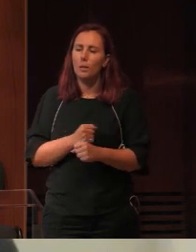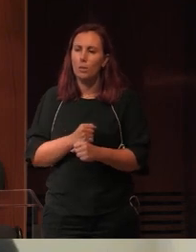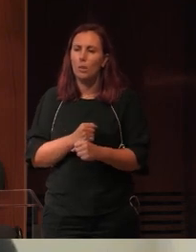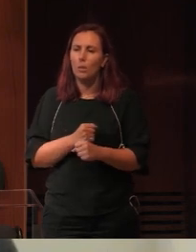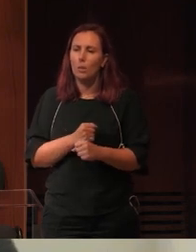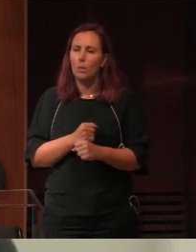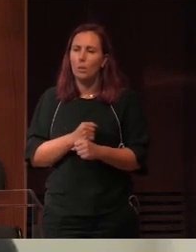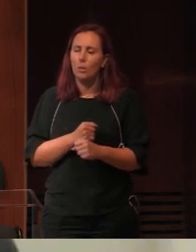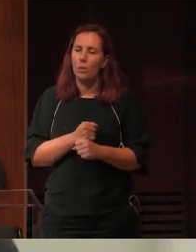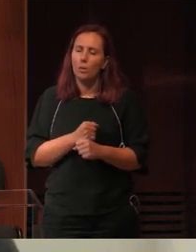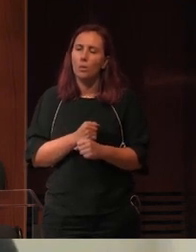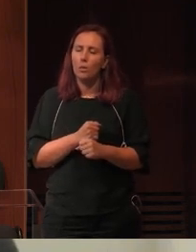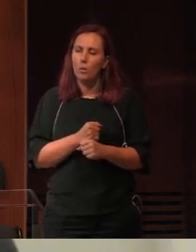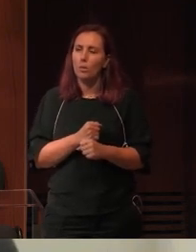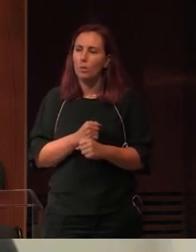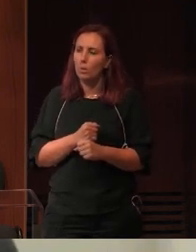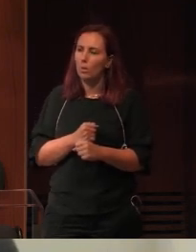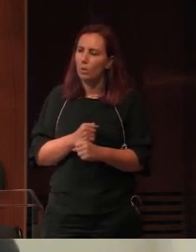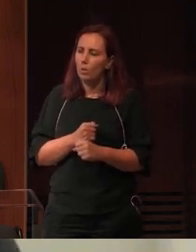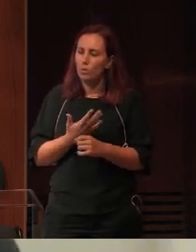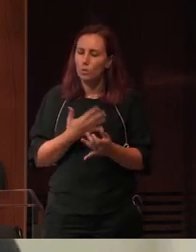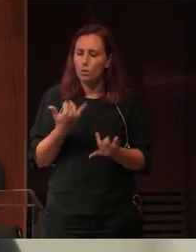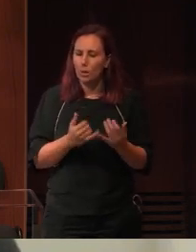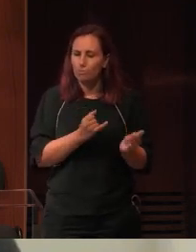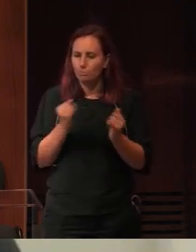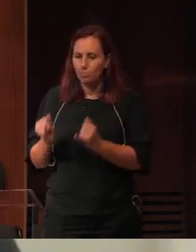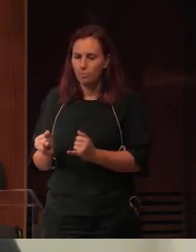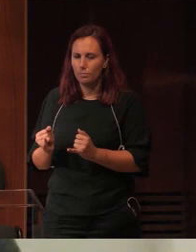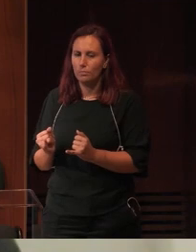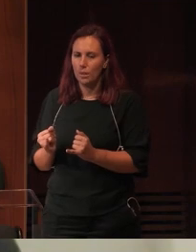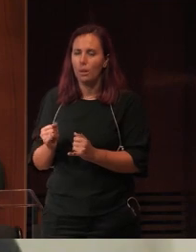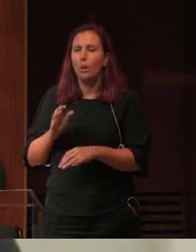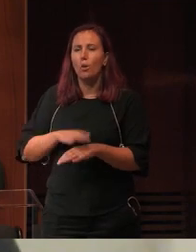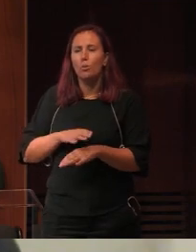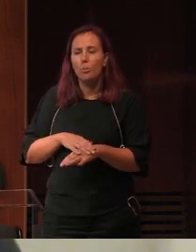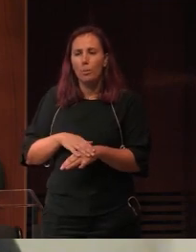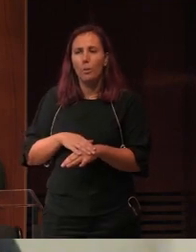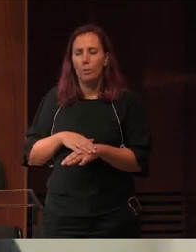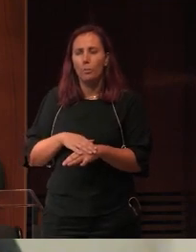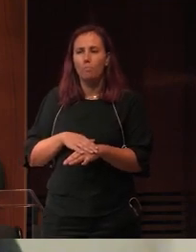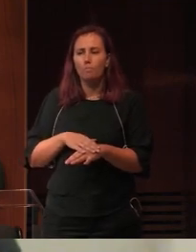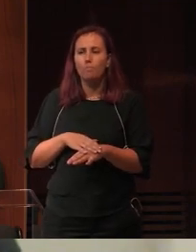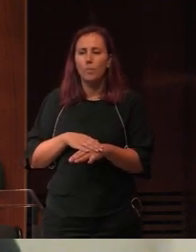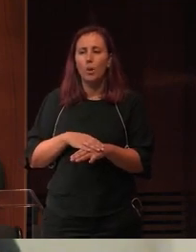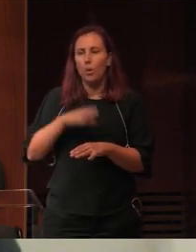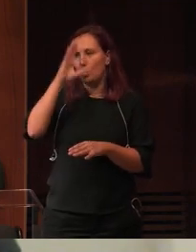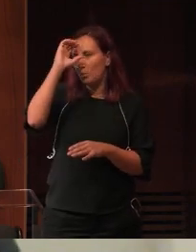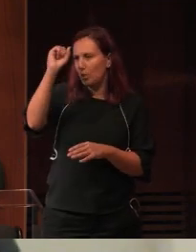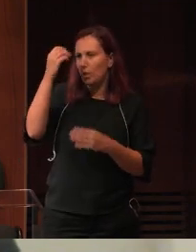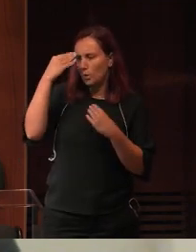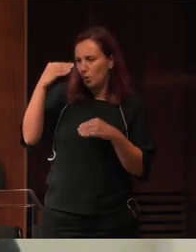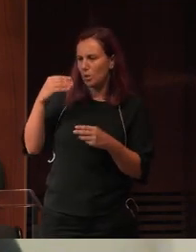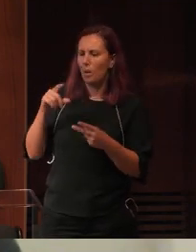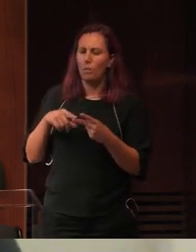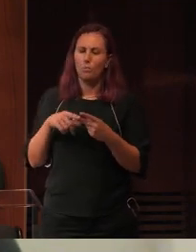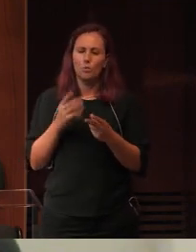contraponto do digital. Não há no Ministério da Educação nem nas nossas